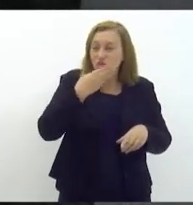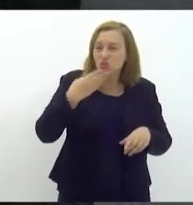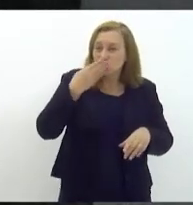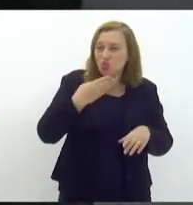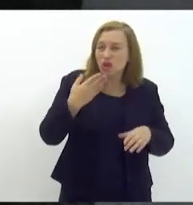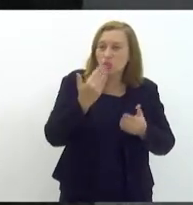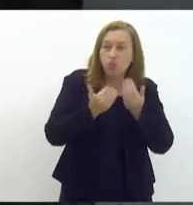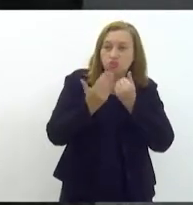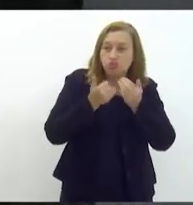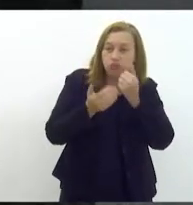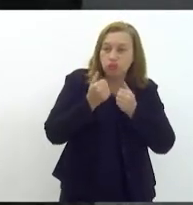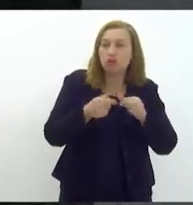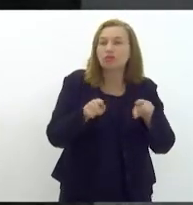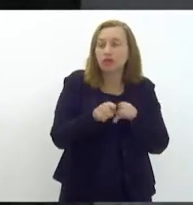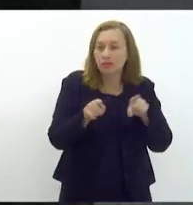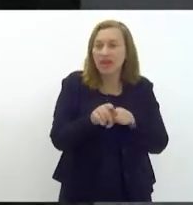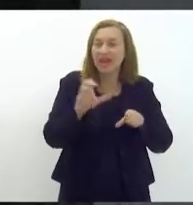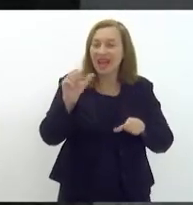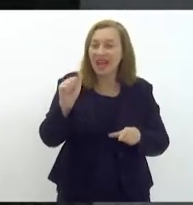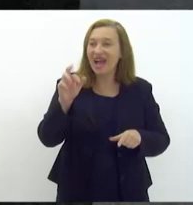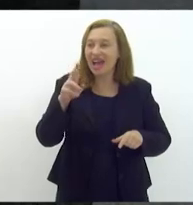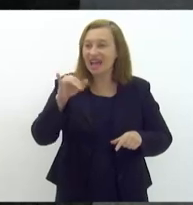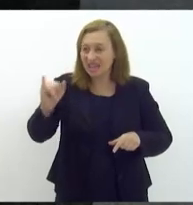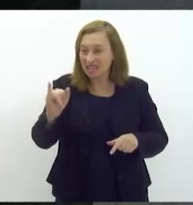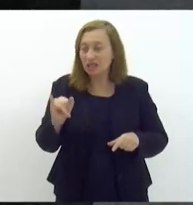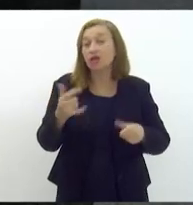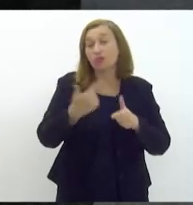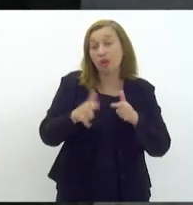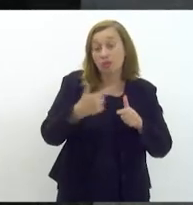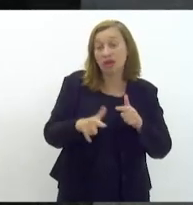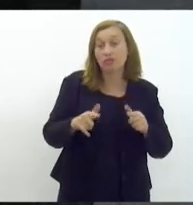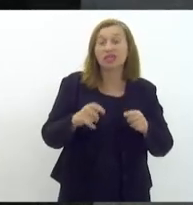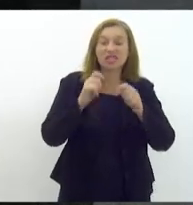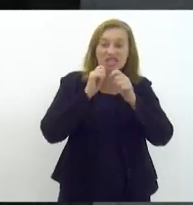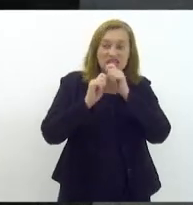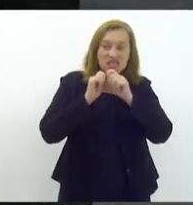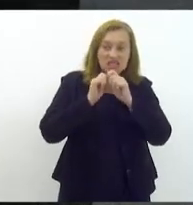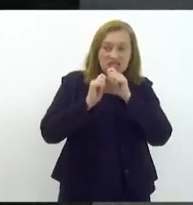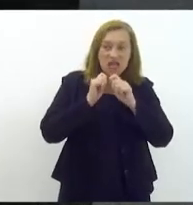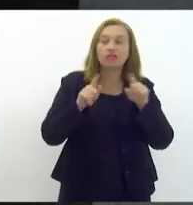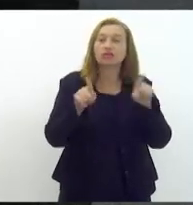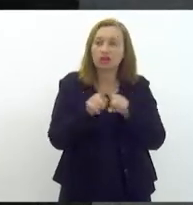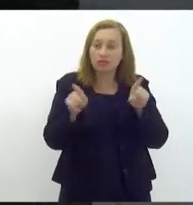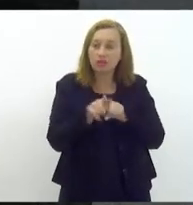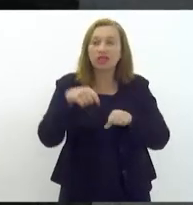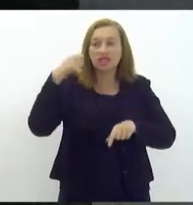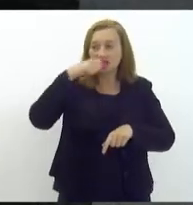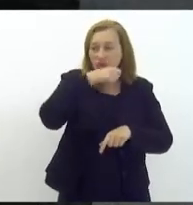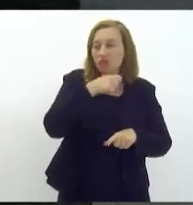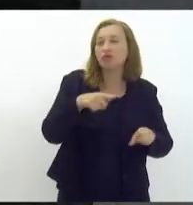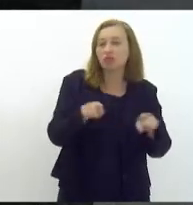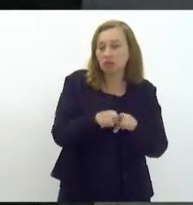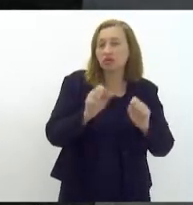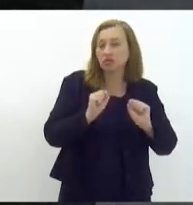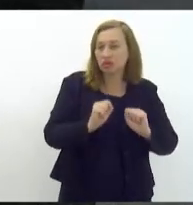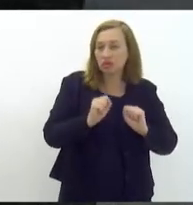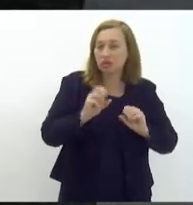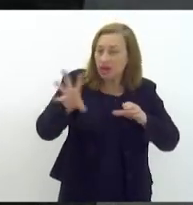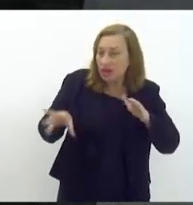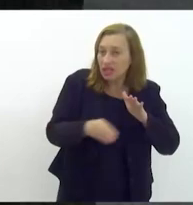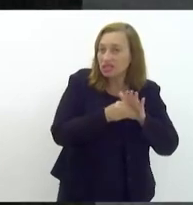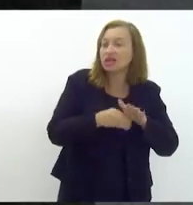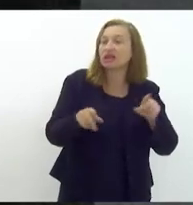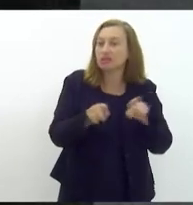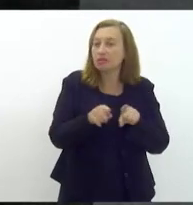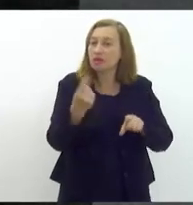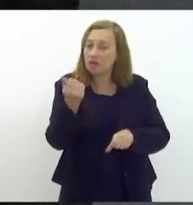pessoa não está acostumada a usar escova e fio dental. gente poderia depois até acrescentar o fio dental, que é até